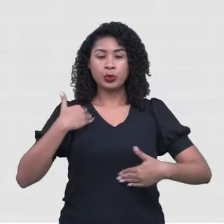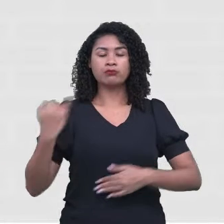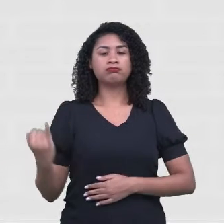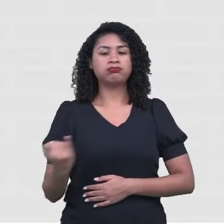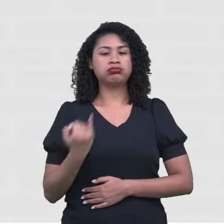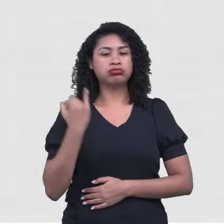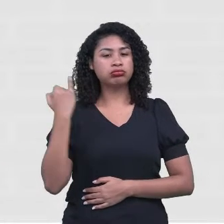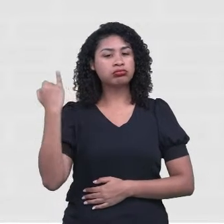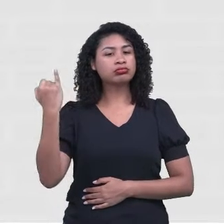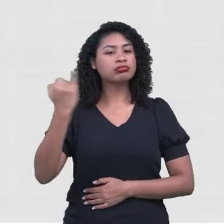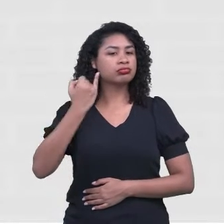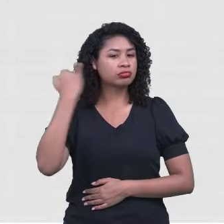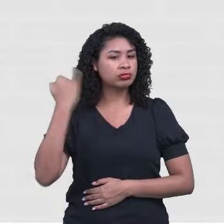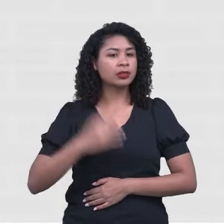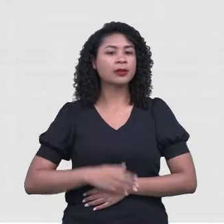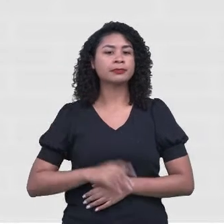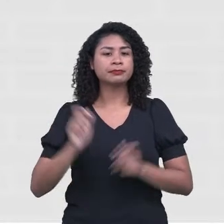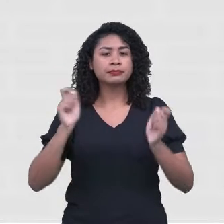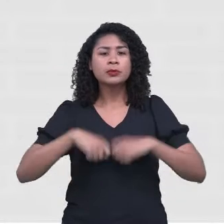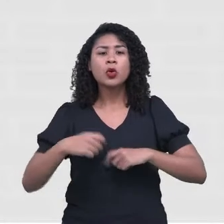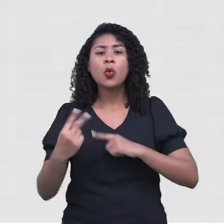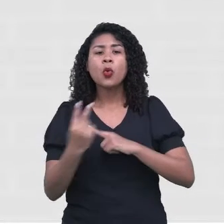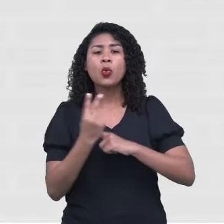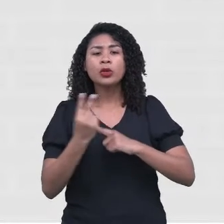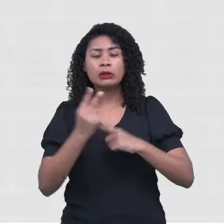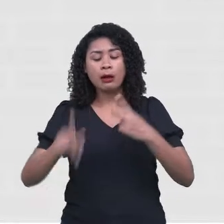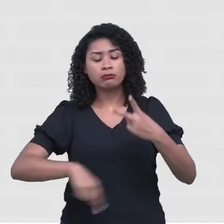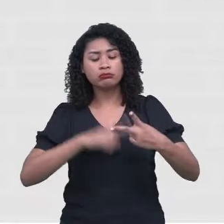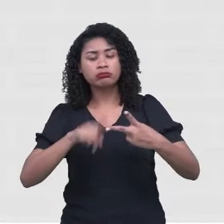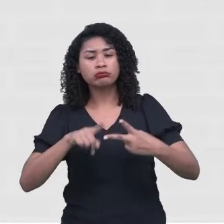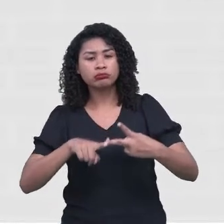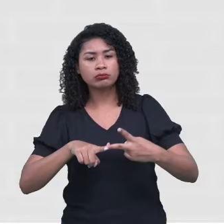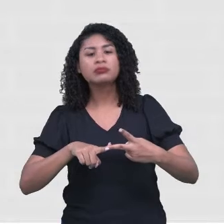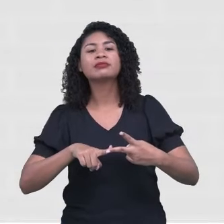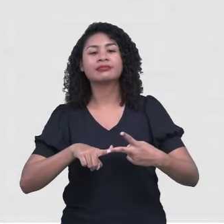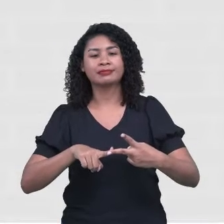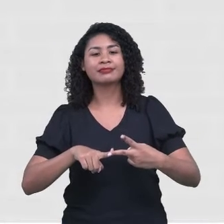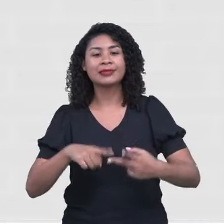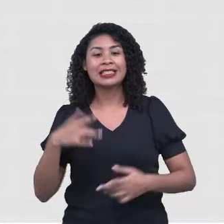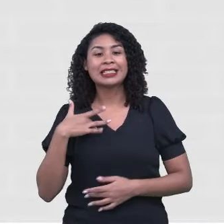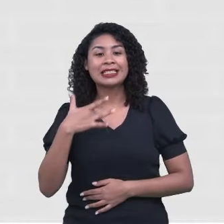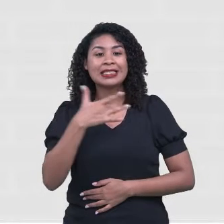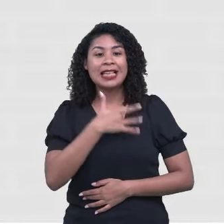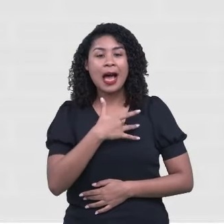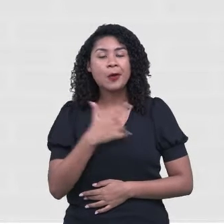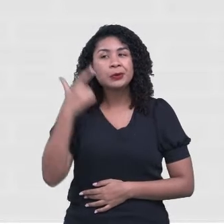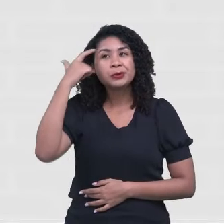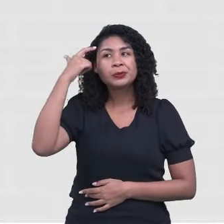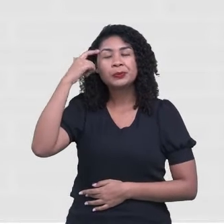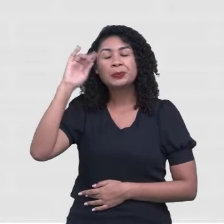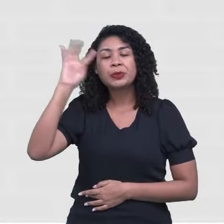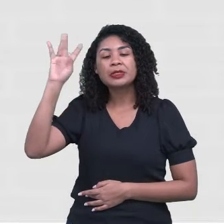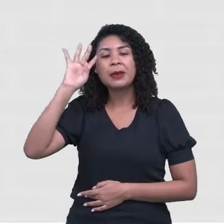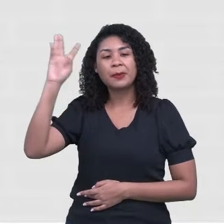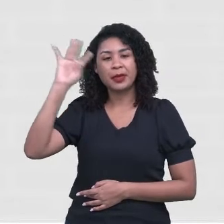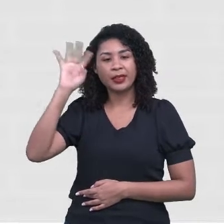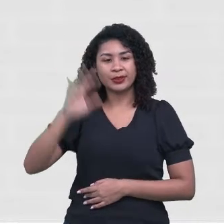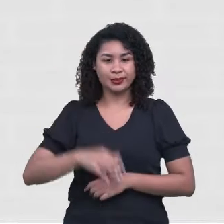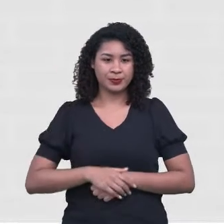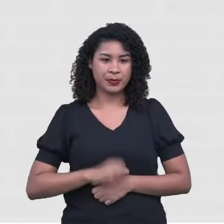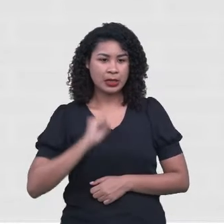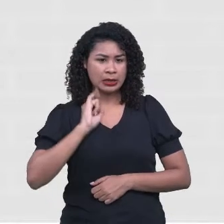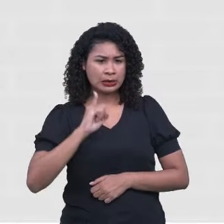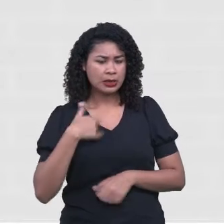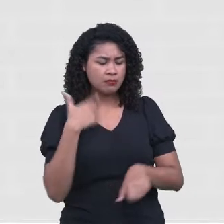o que que ela vai cuidar também? Da saúde mental. A prática de atividades físicas, por exemplo, proporciona uma